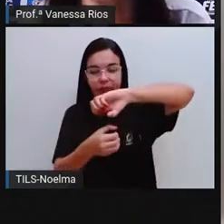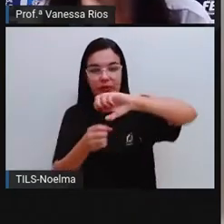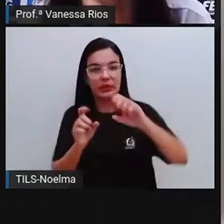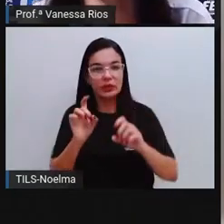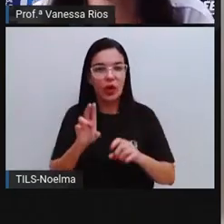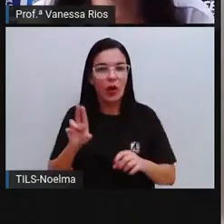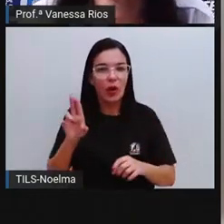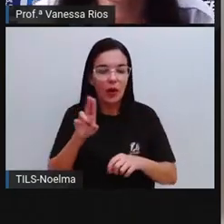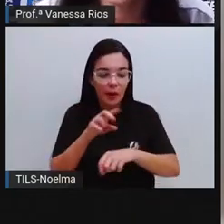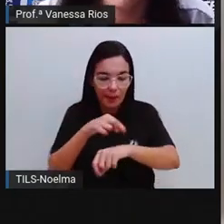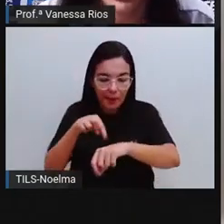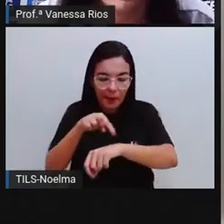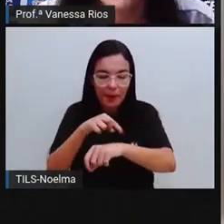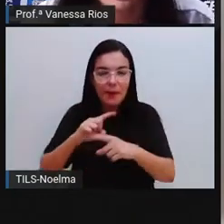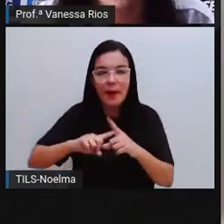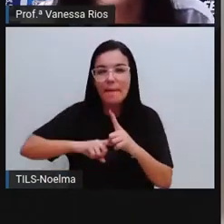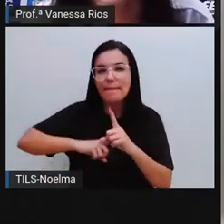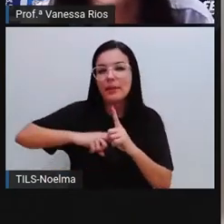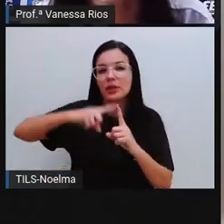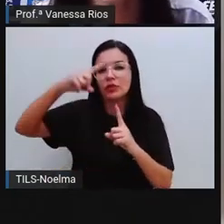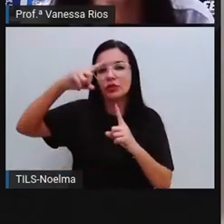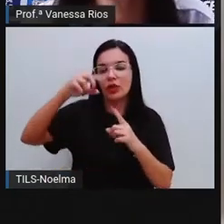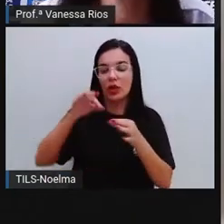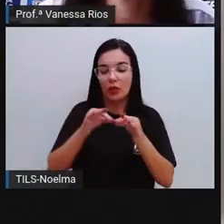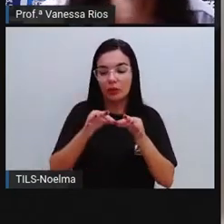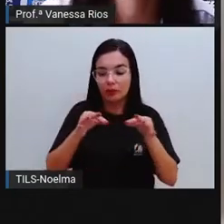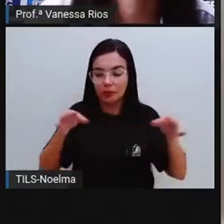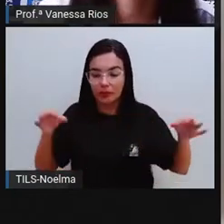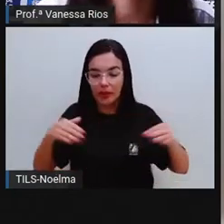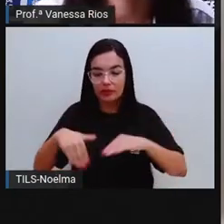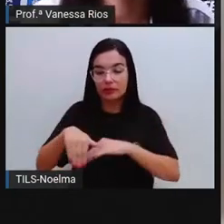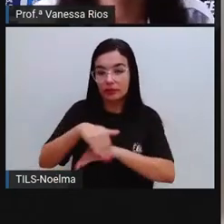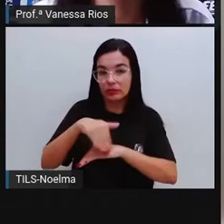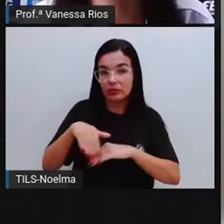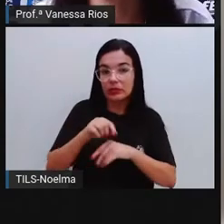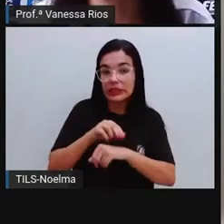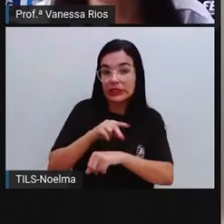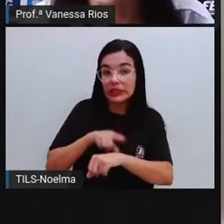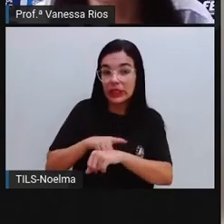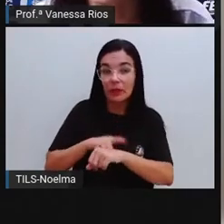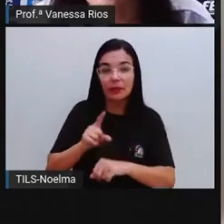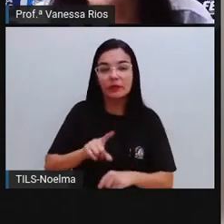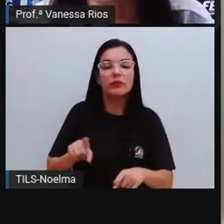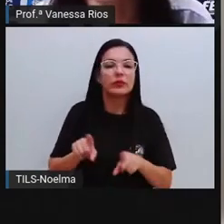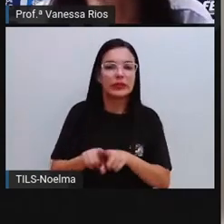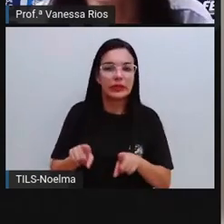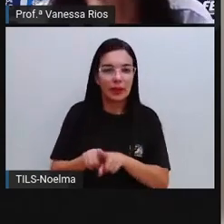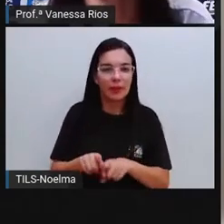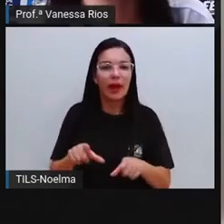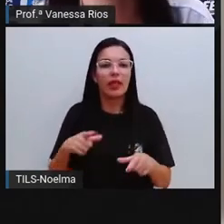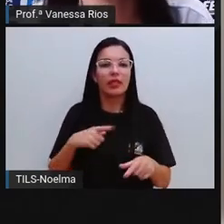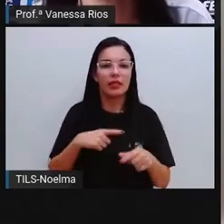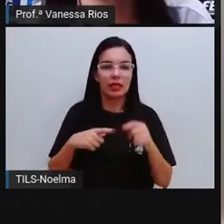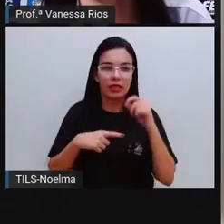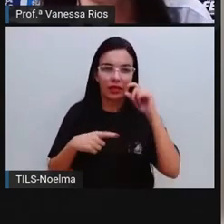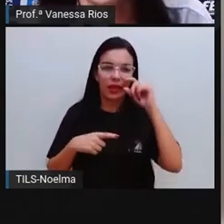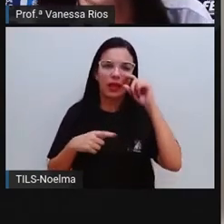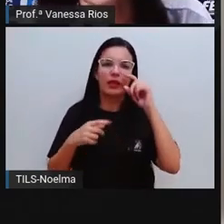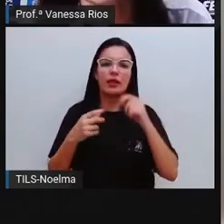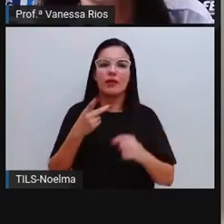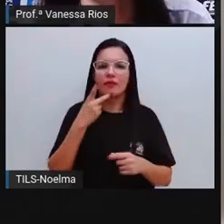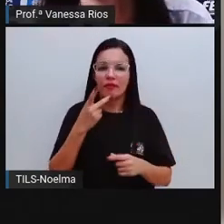se utiliza para medir, né? A passagem do tempo, mas também são expressadas aí através das